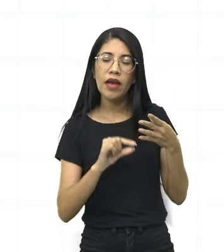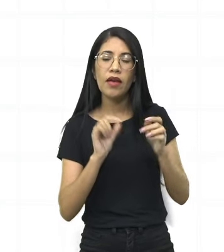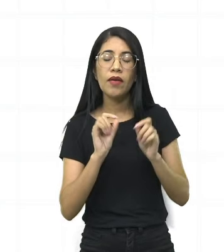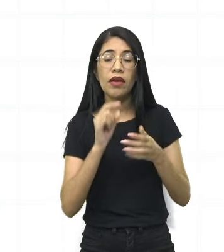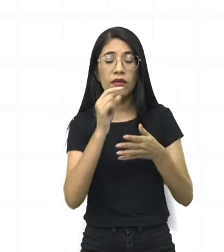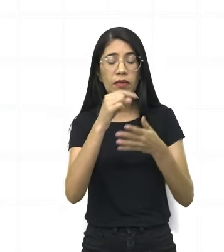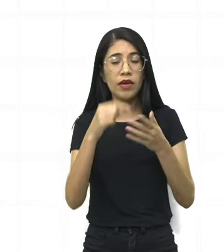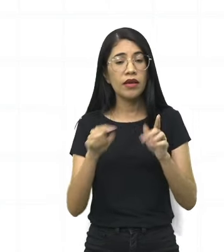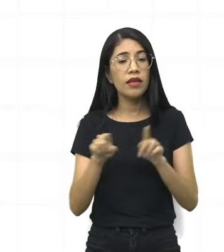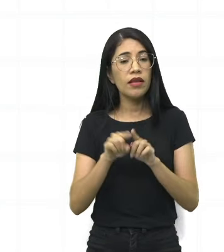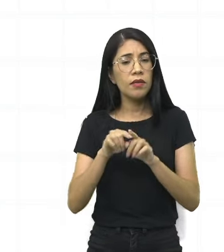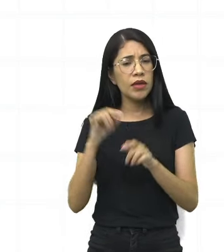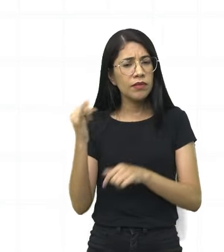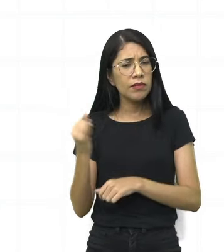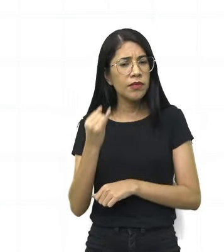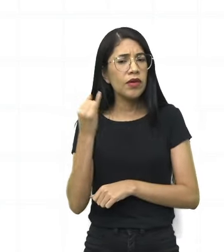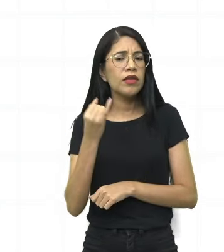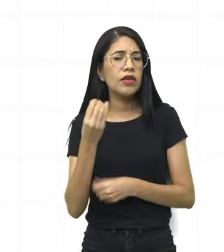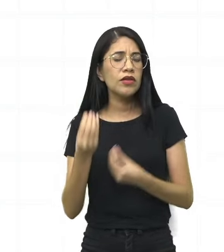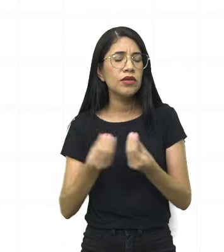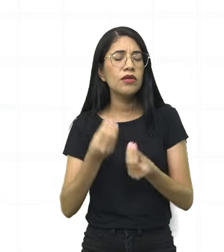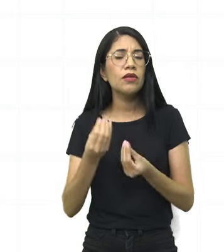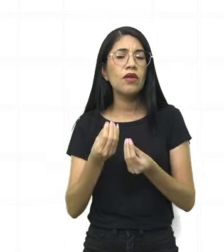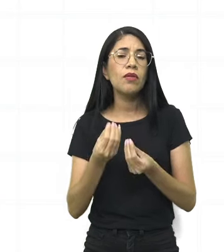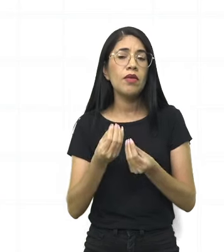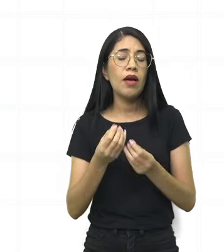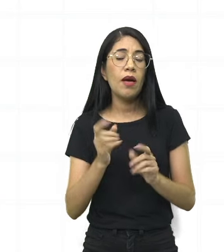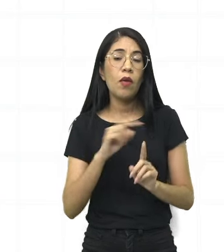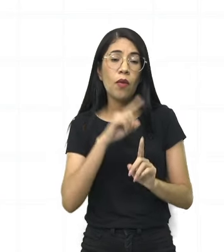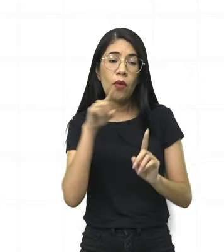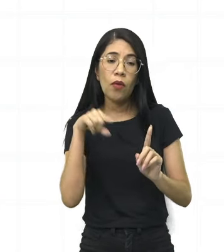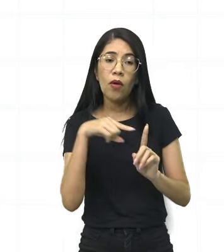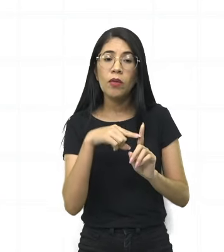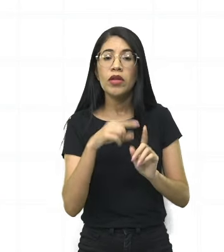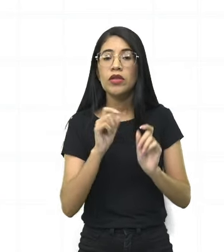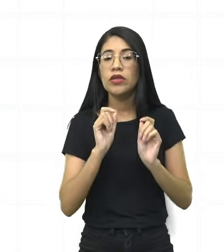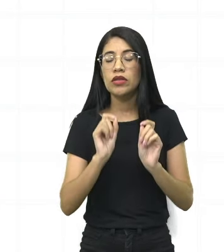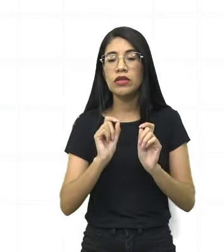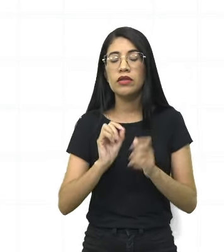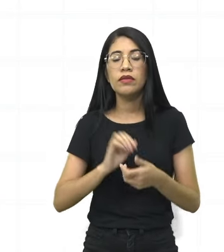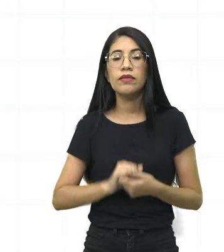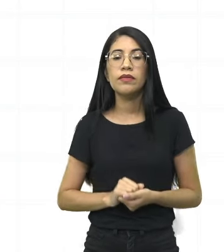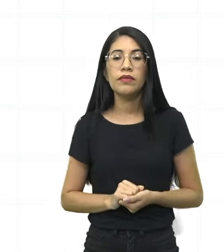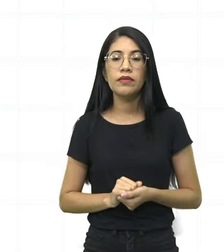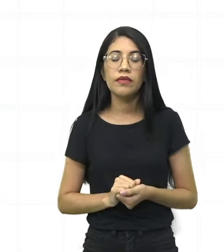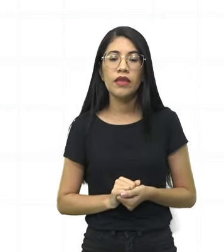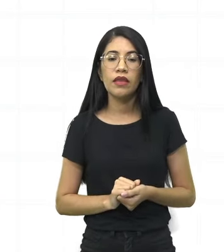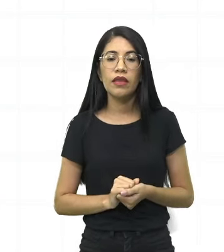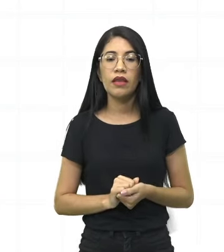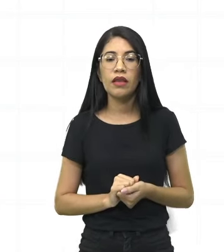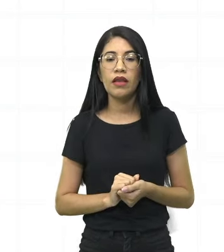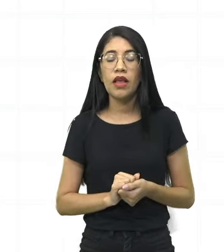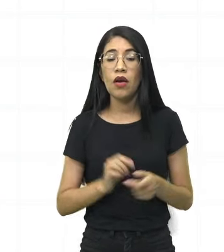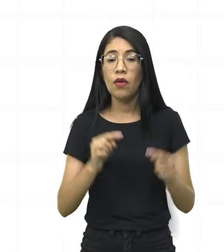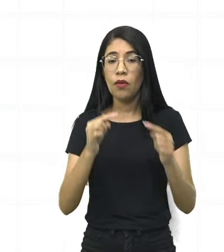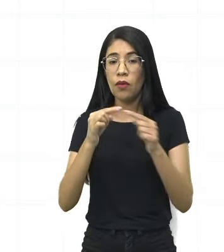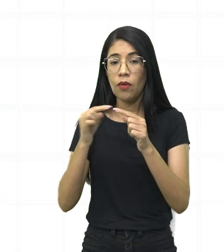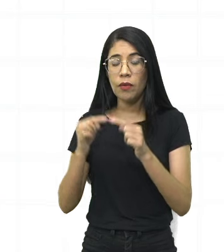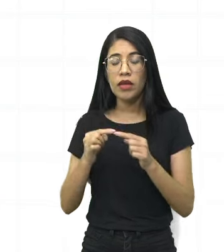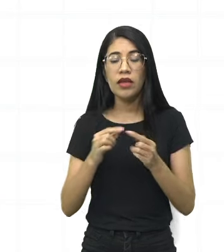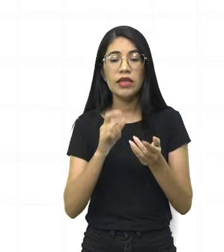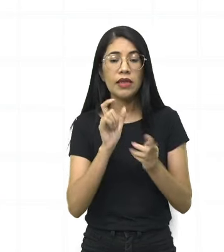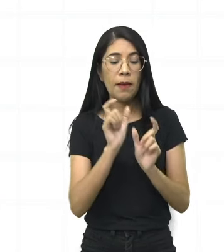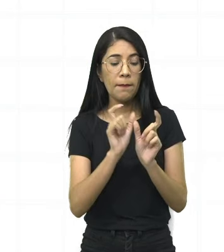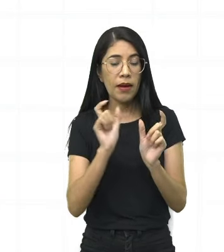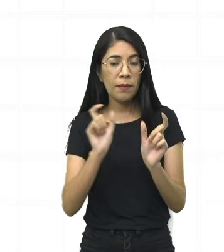elemento muito importante, produzido de maneira intencional. De acordo com as